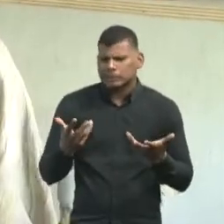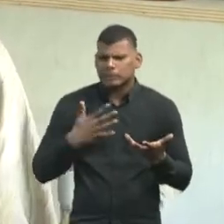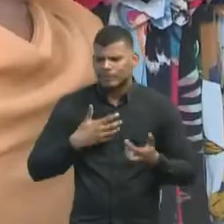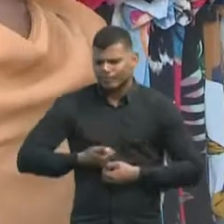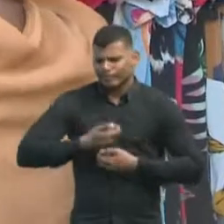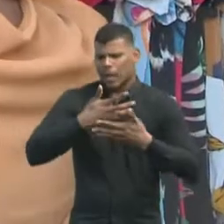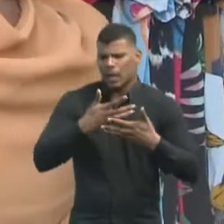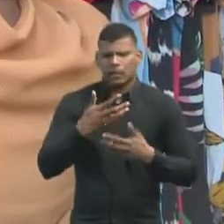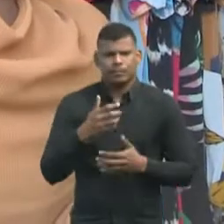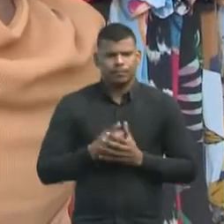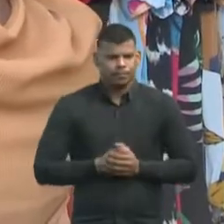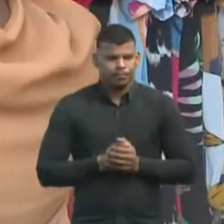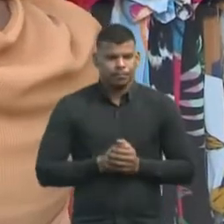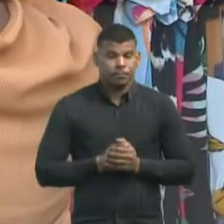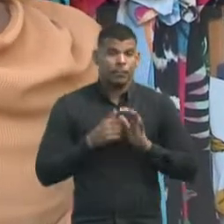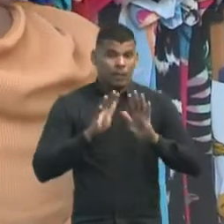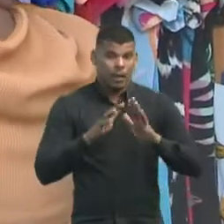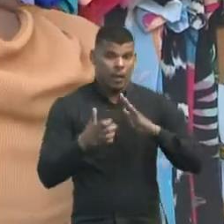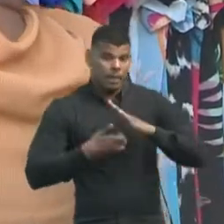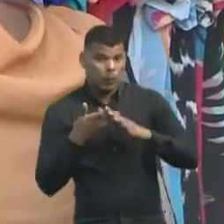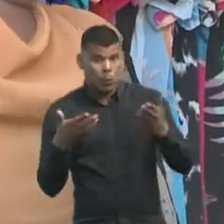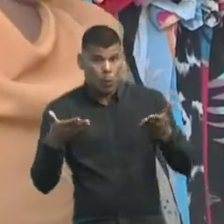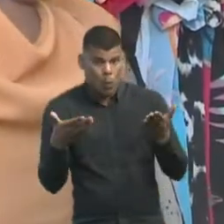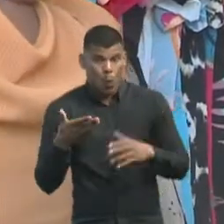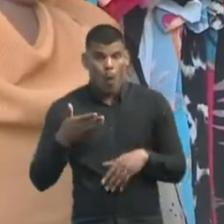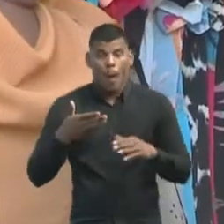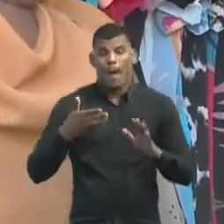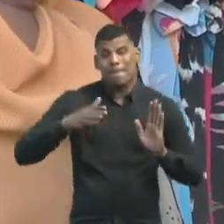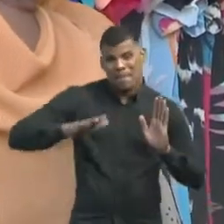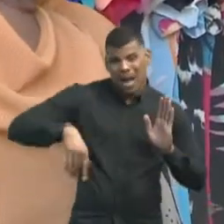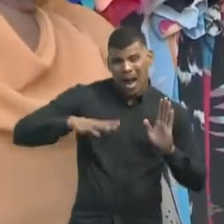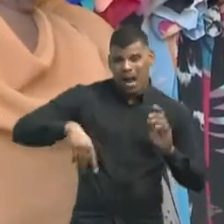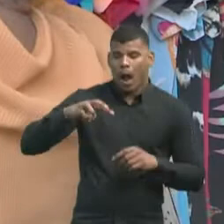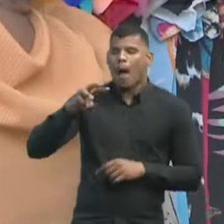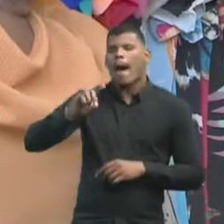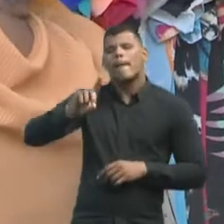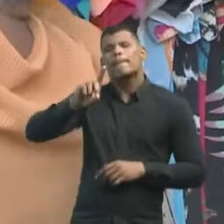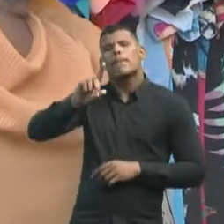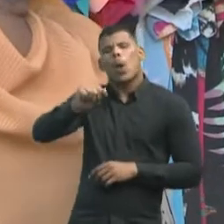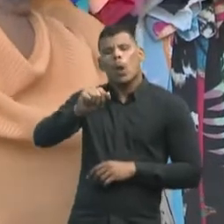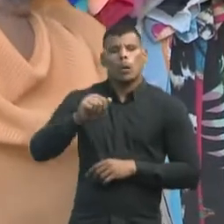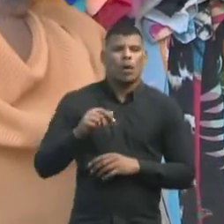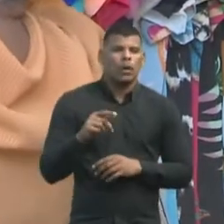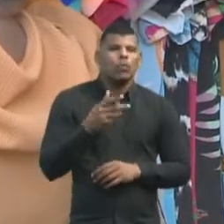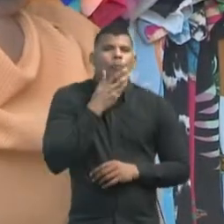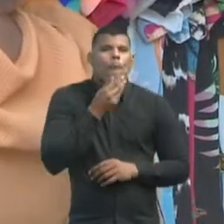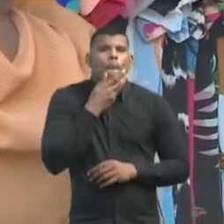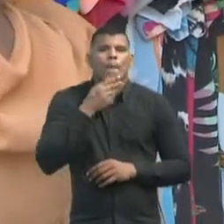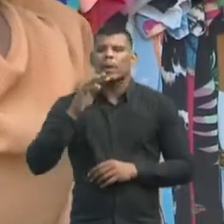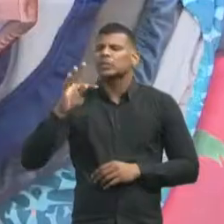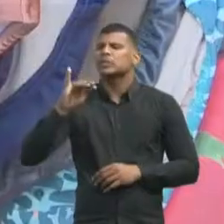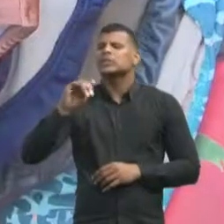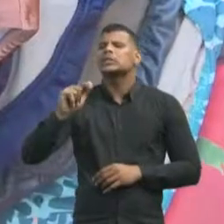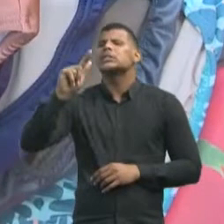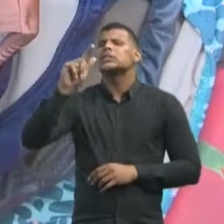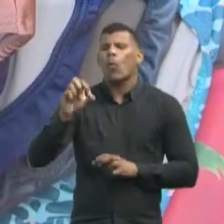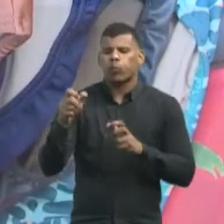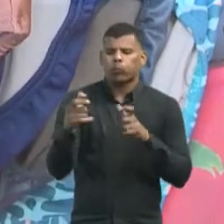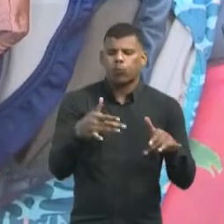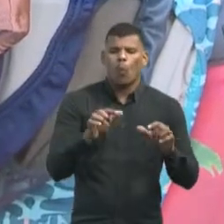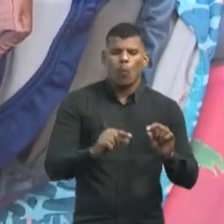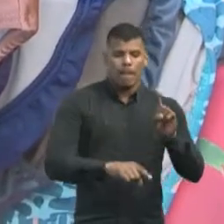expressão. Empresário no ramo de moda praia, Tiago Figueiredo, ressalta que além de pegar todos os materiais de